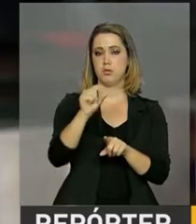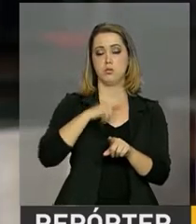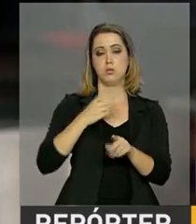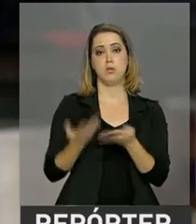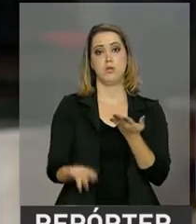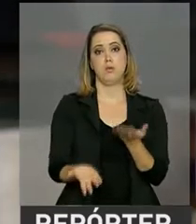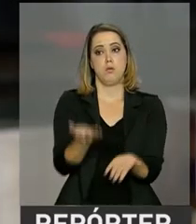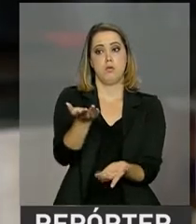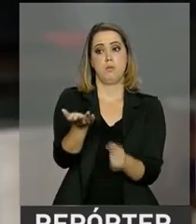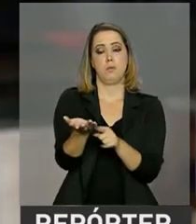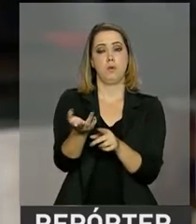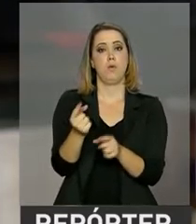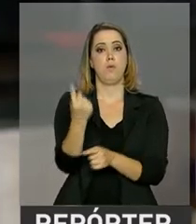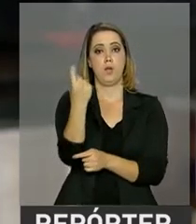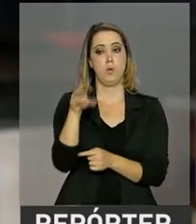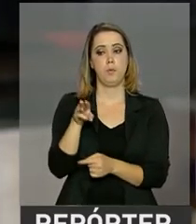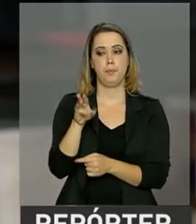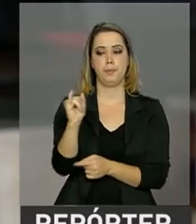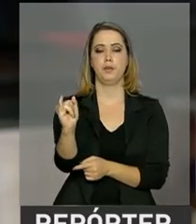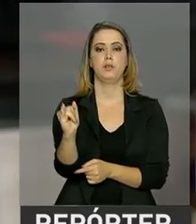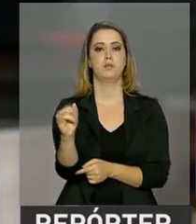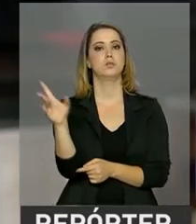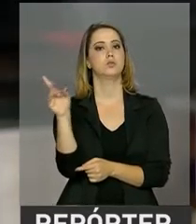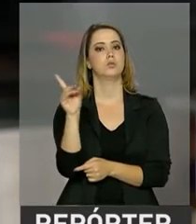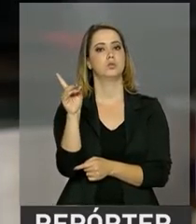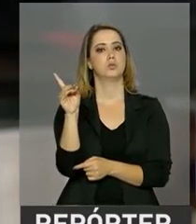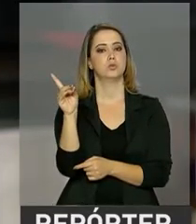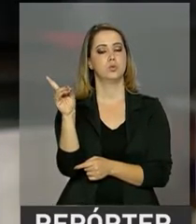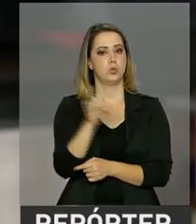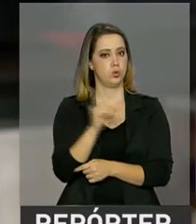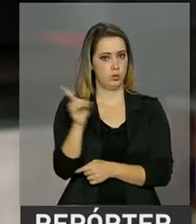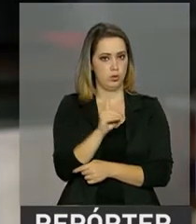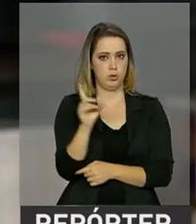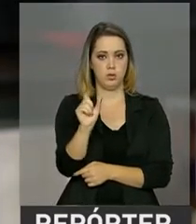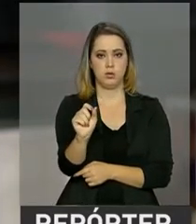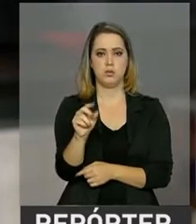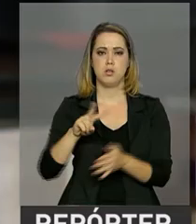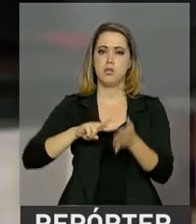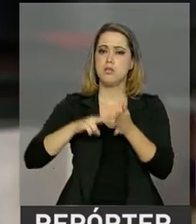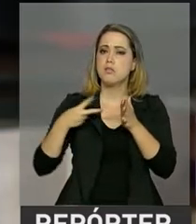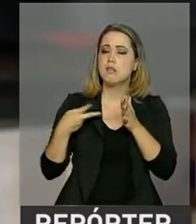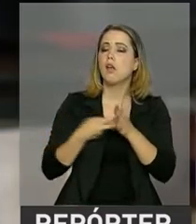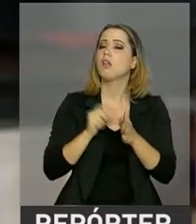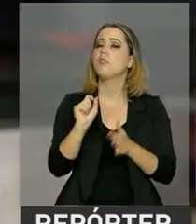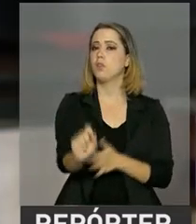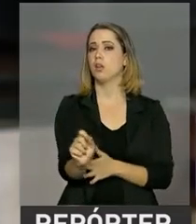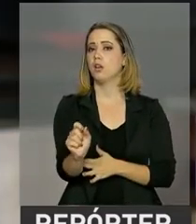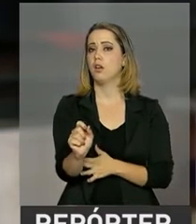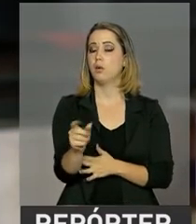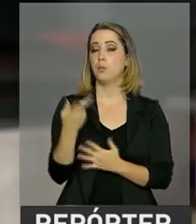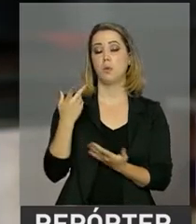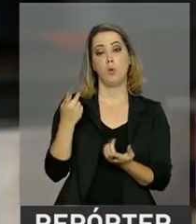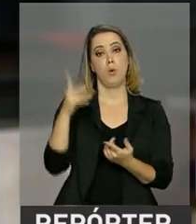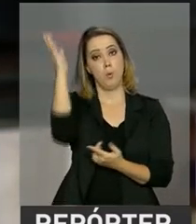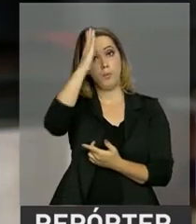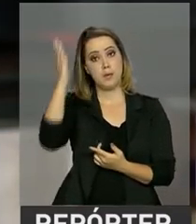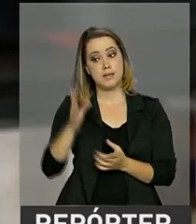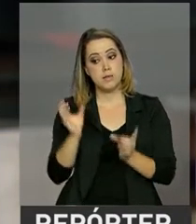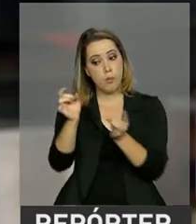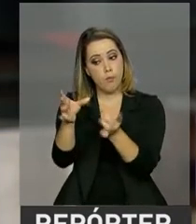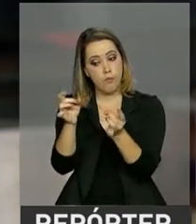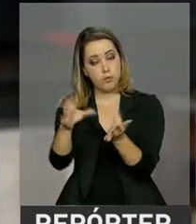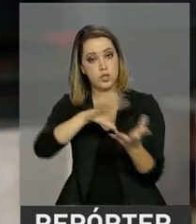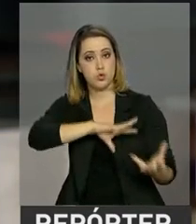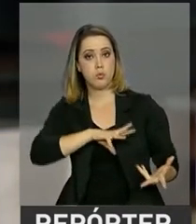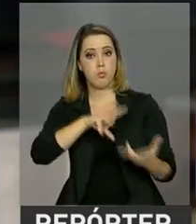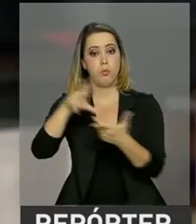quase 1 bilhão e 400 milhões de dólares. O superávit acontece quando o Brasil exporta mais,